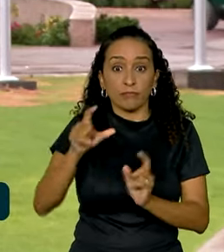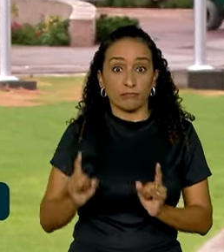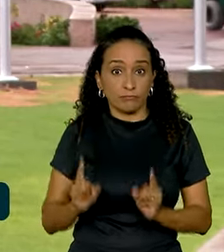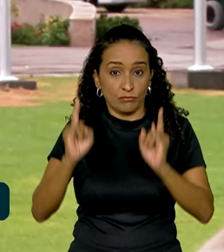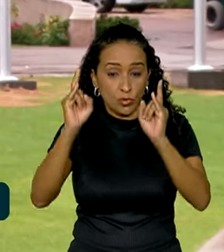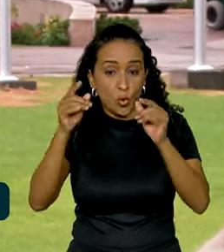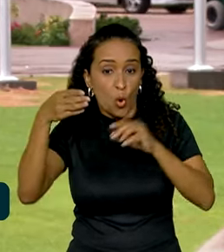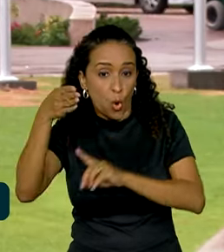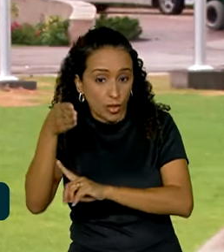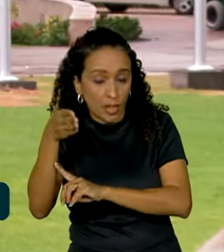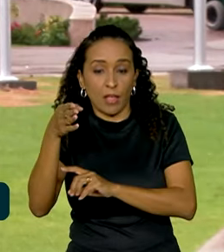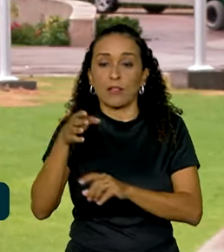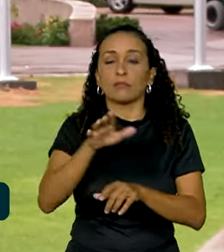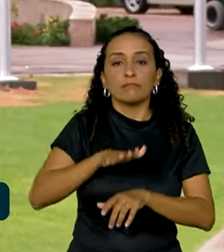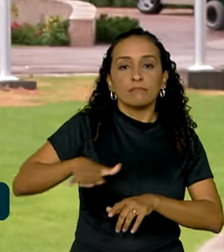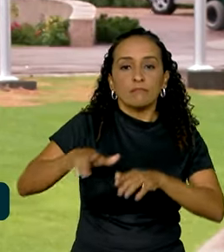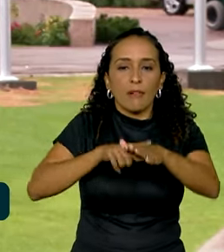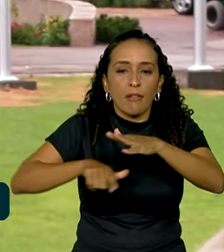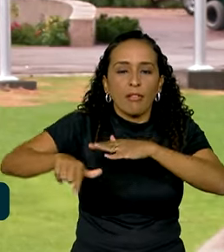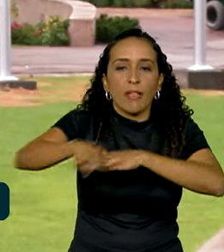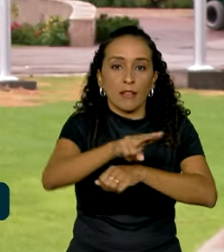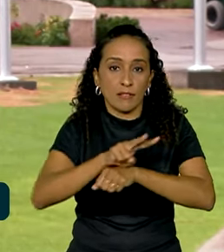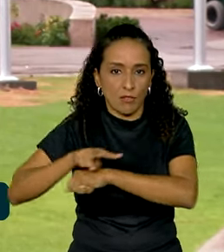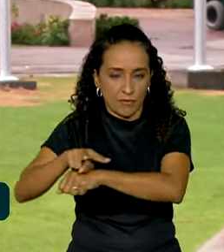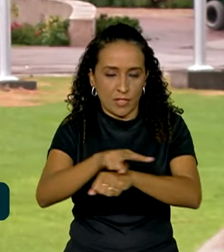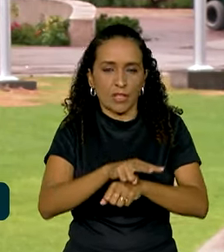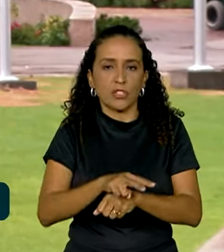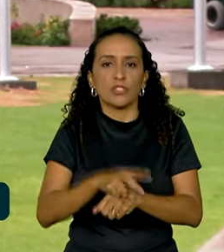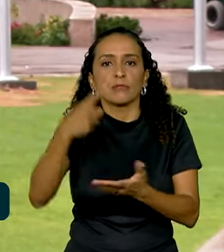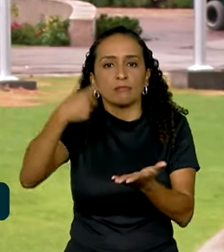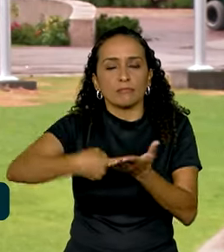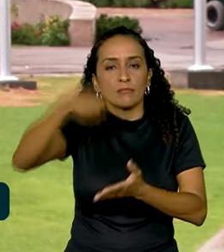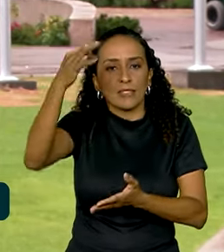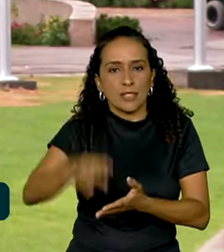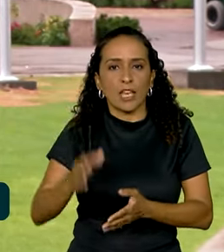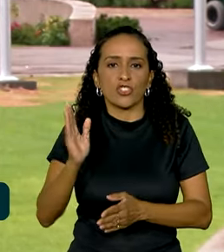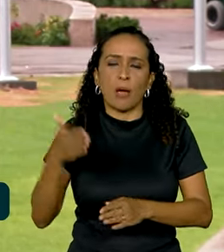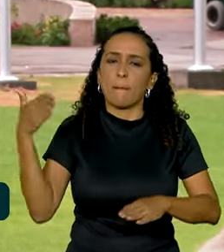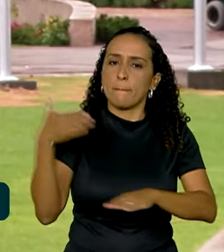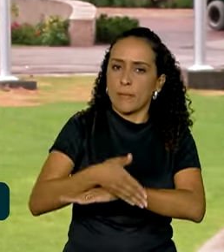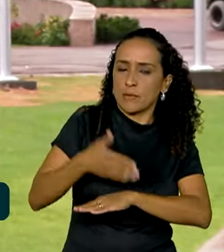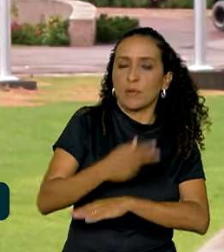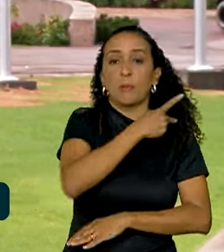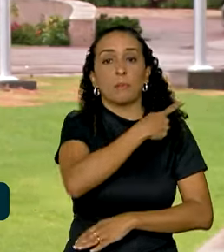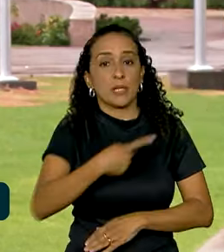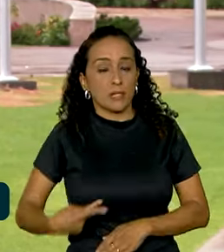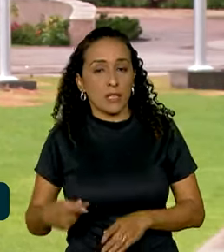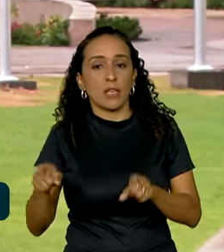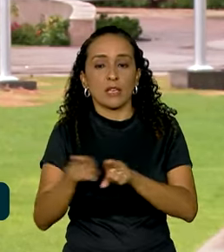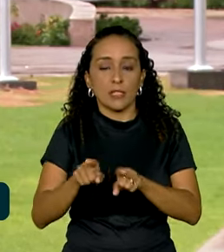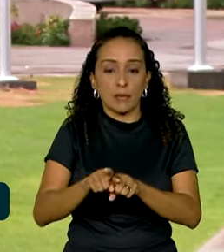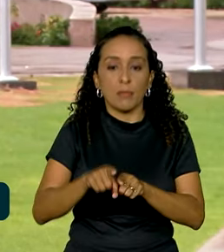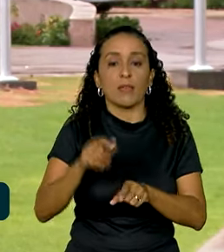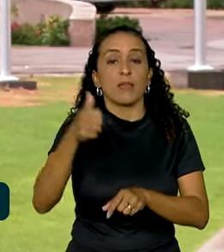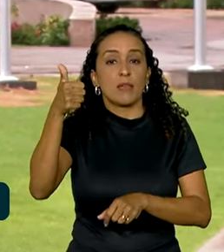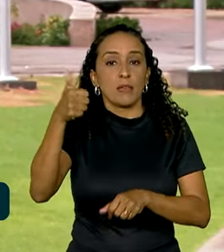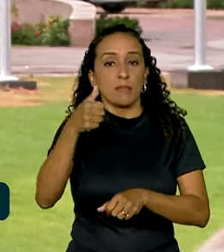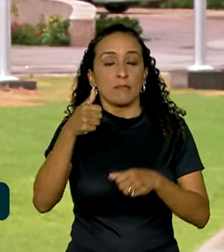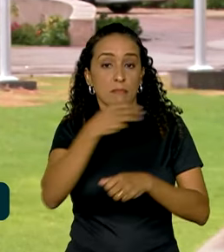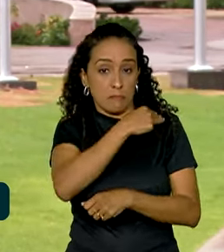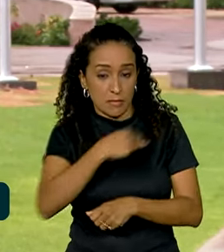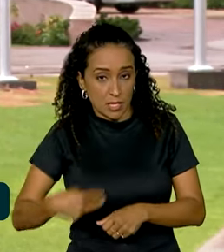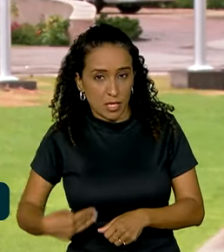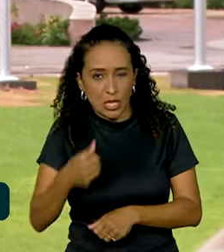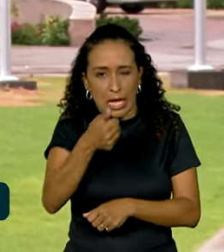aqui na ilha de São Vicente. Estão confirmadas as presenças de presidentes e primeiros ministros de 14